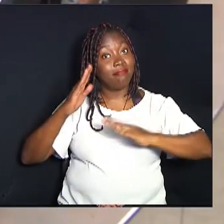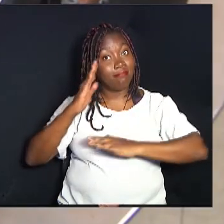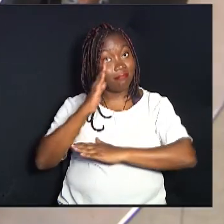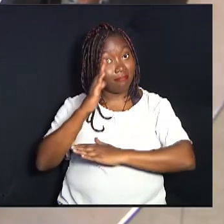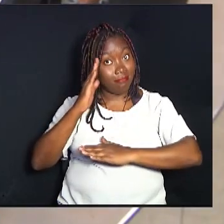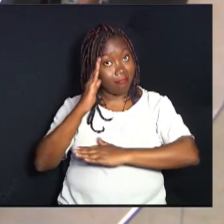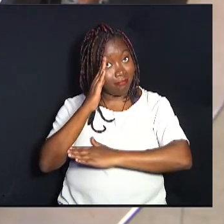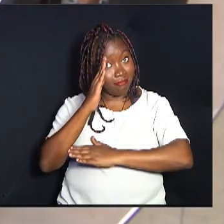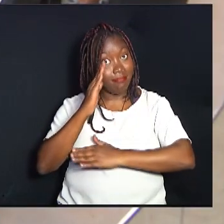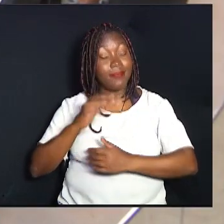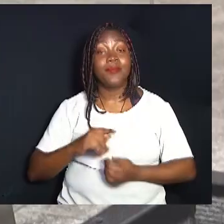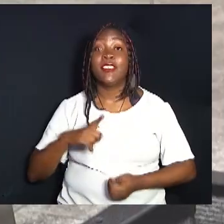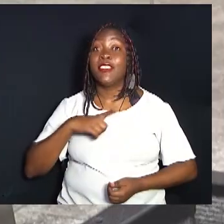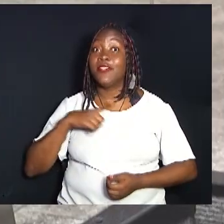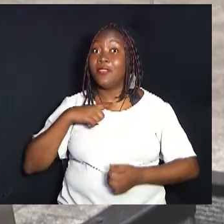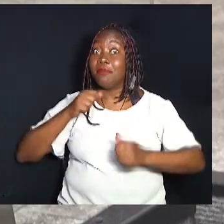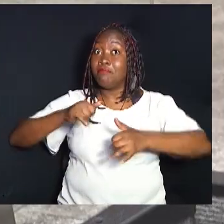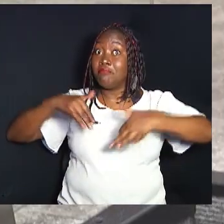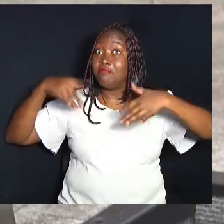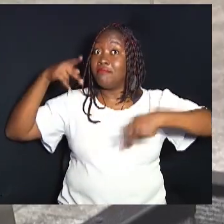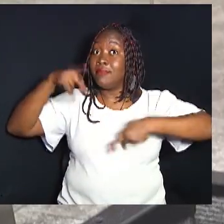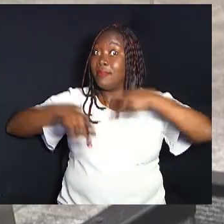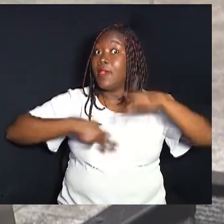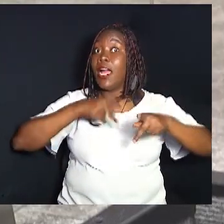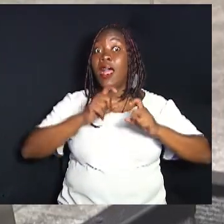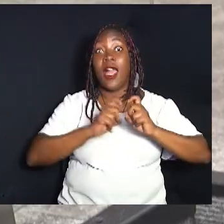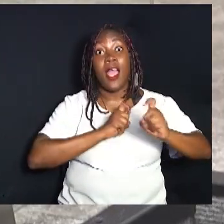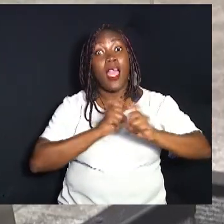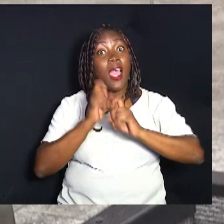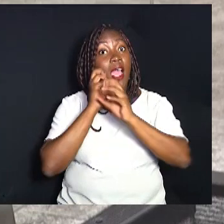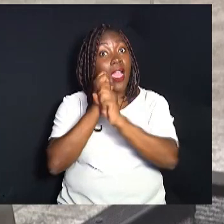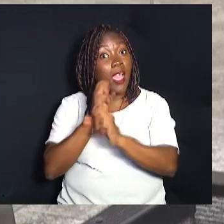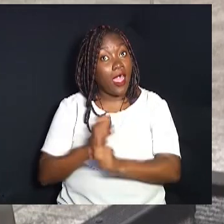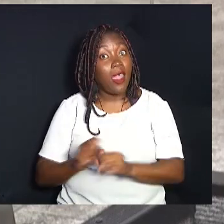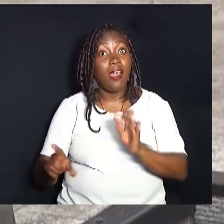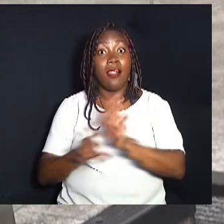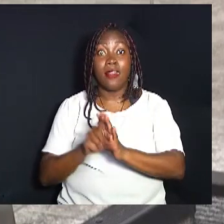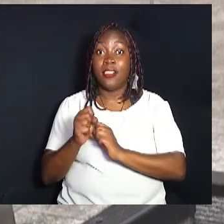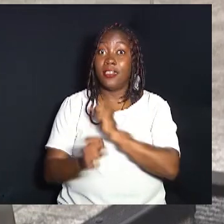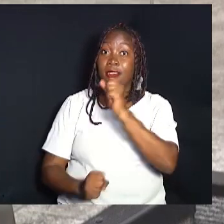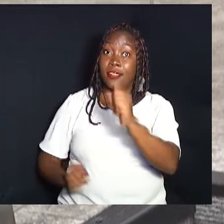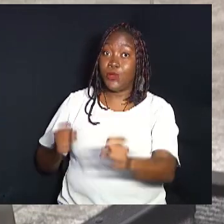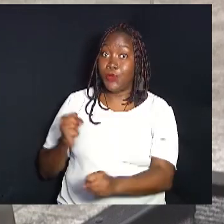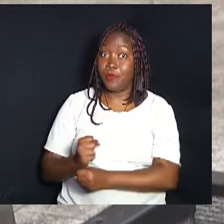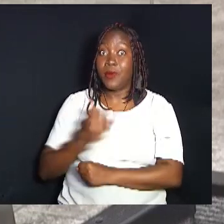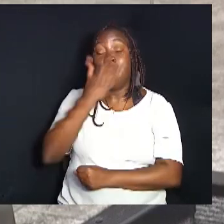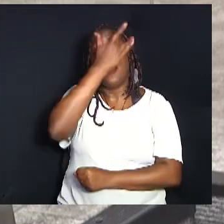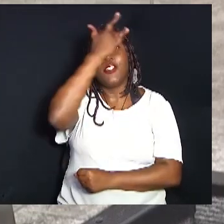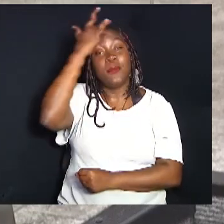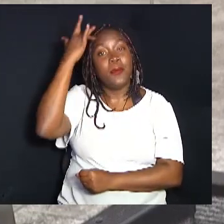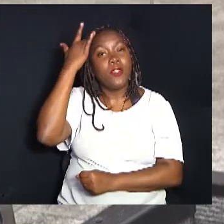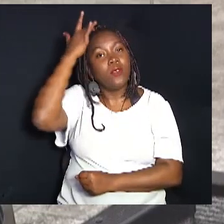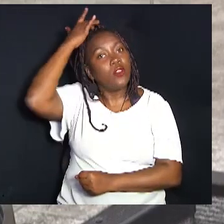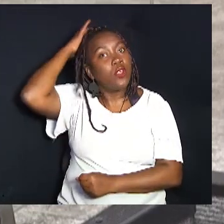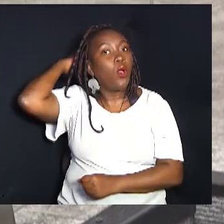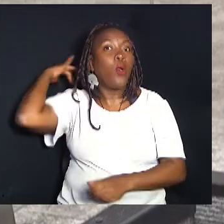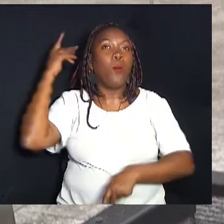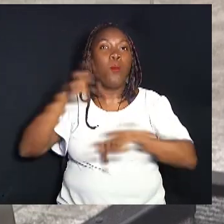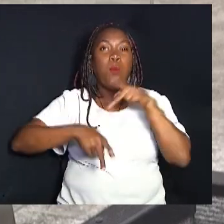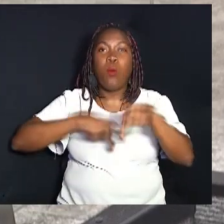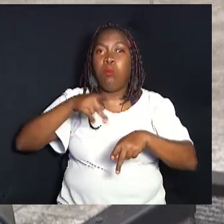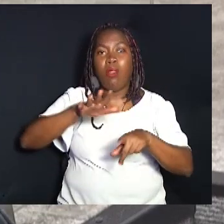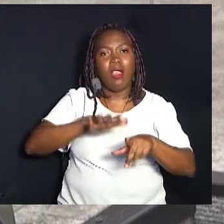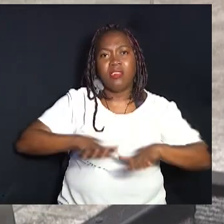plenário da Câmara Municipal. Nós tivemos uma audiência pública que foi debatida, o orçamento, a lei orçamentária anual. As pessoas,